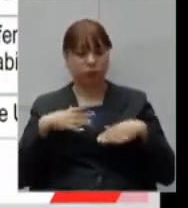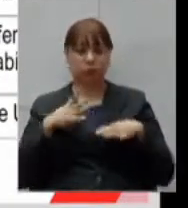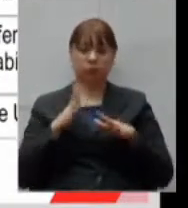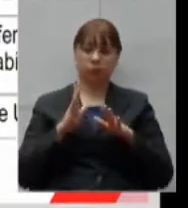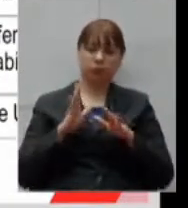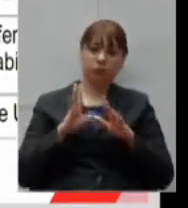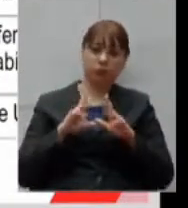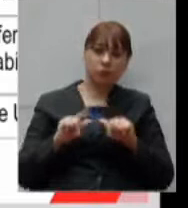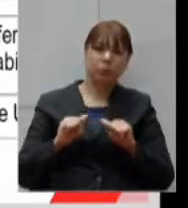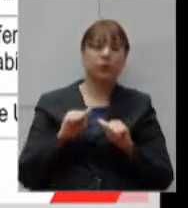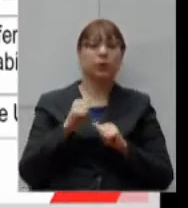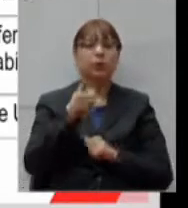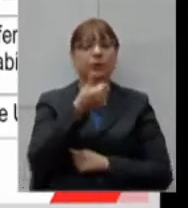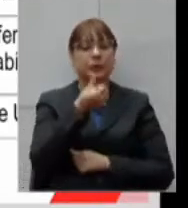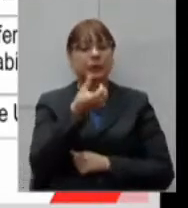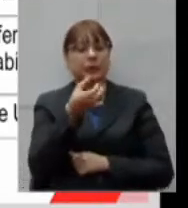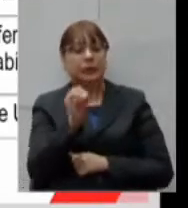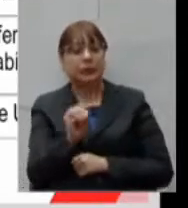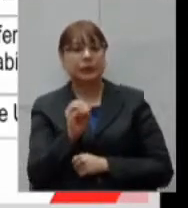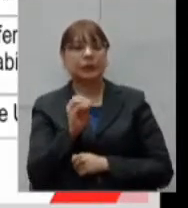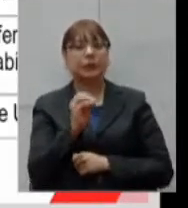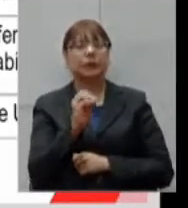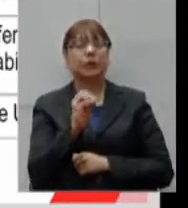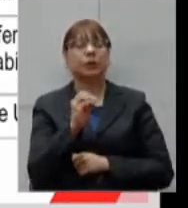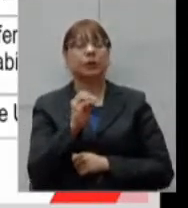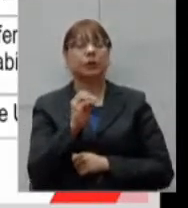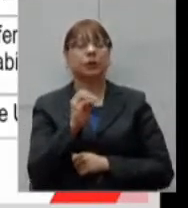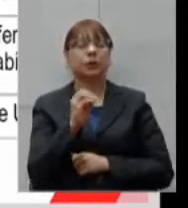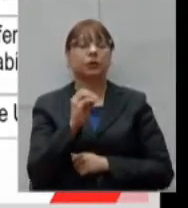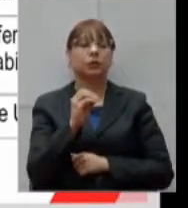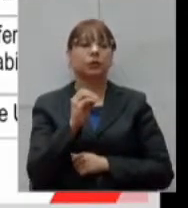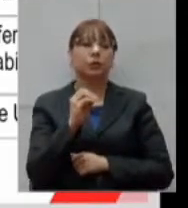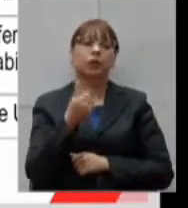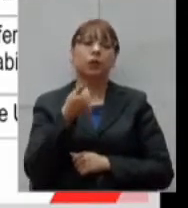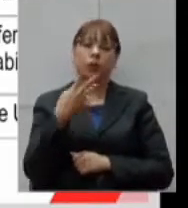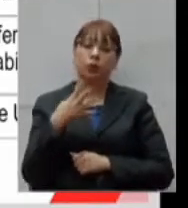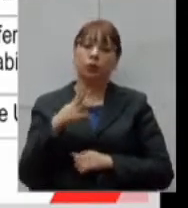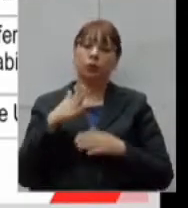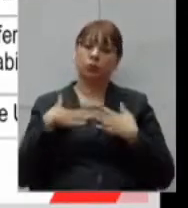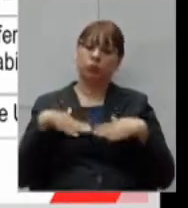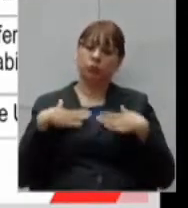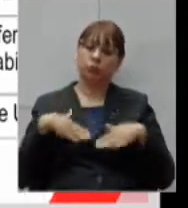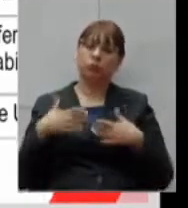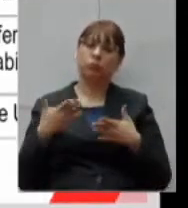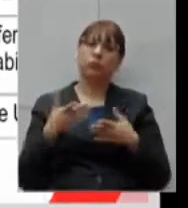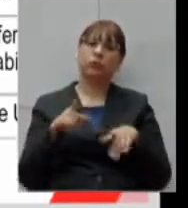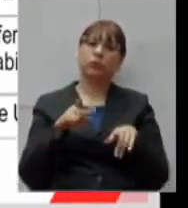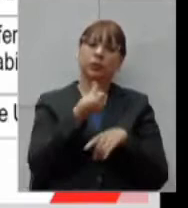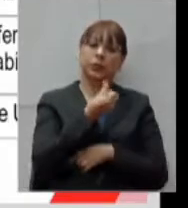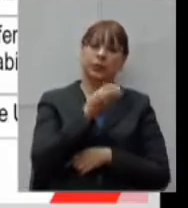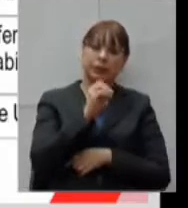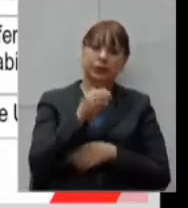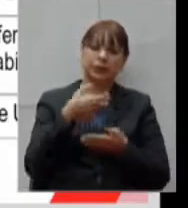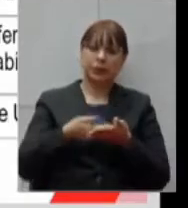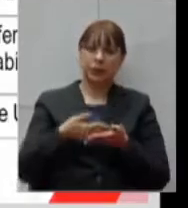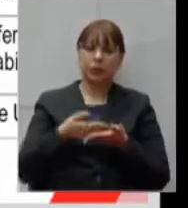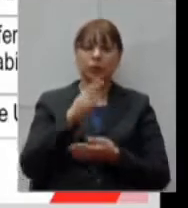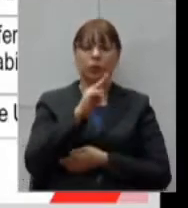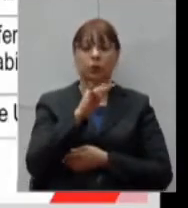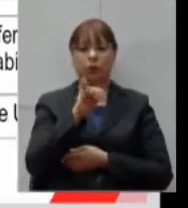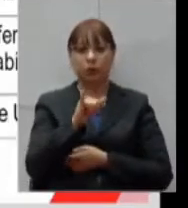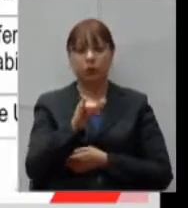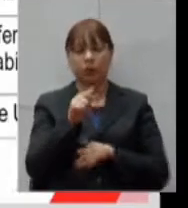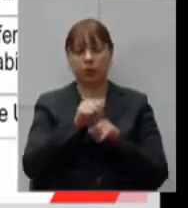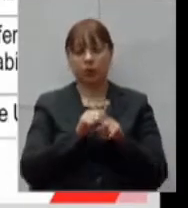160 leitos de enfermaria no mês 2 e 3 e 14 leitos de estabilização, 60 leitos de UTI no primeiro